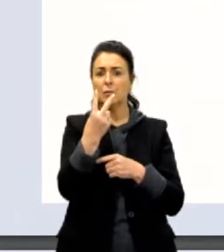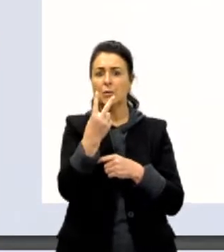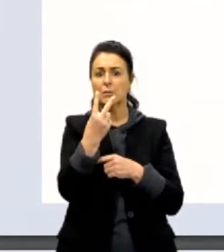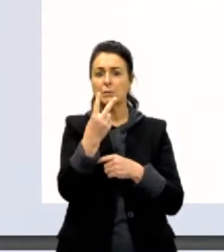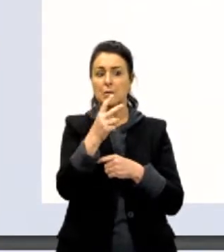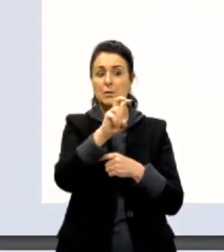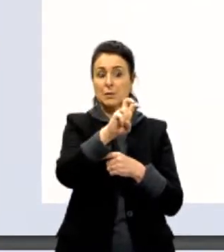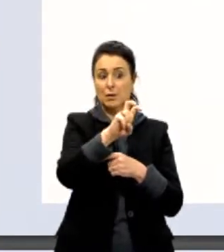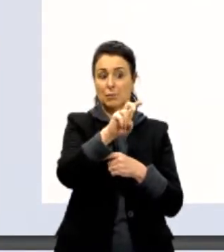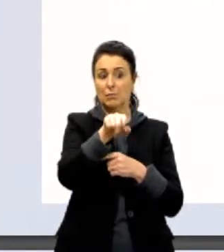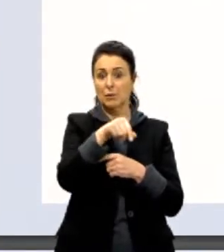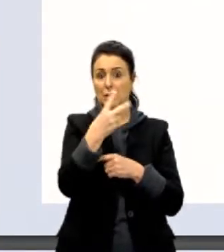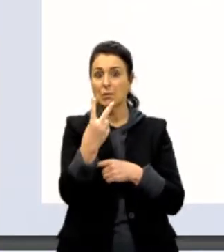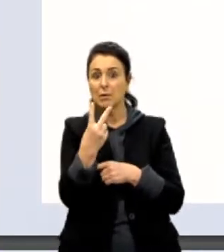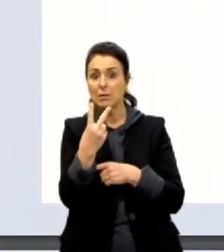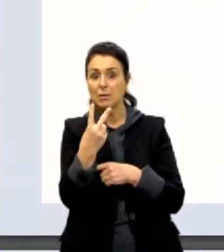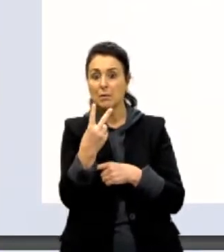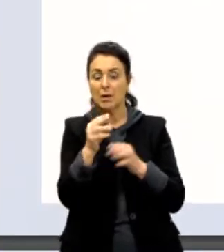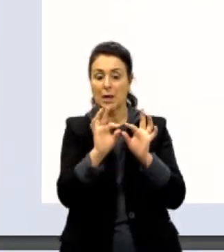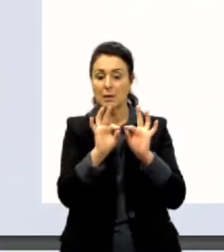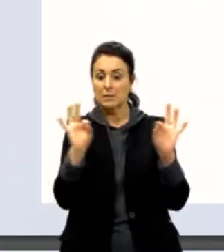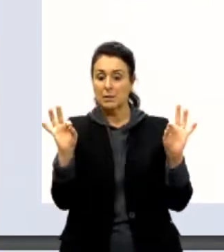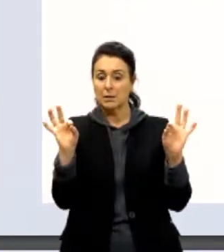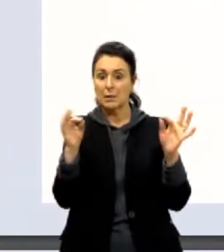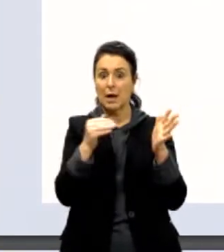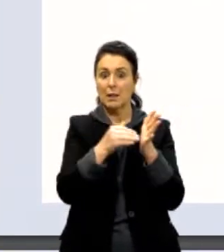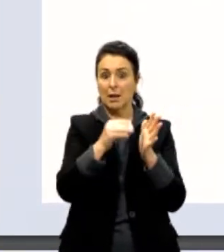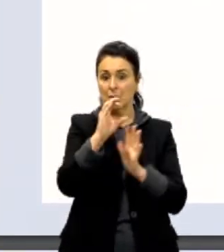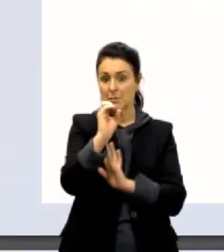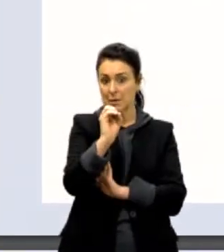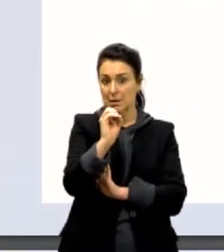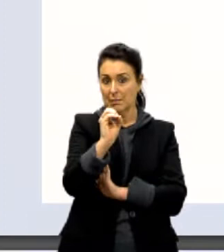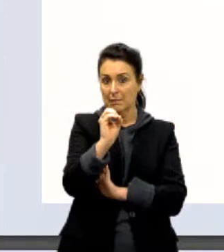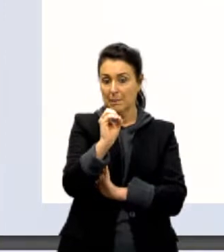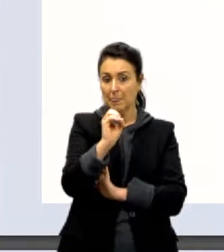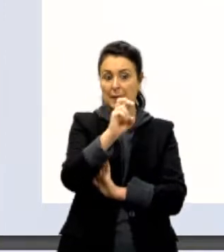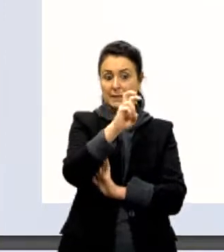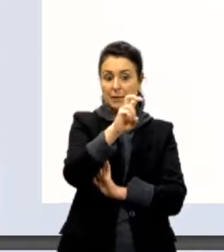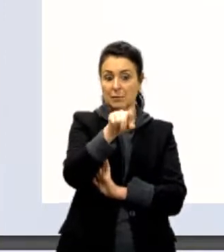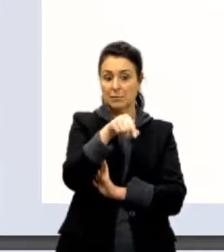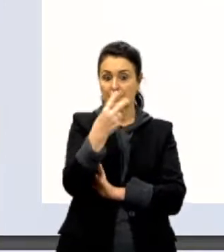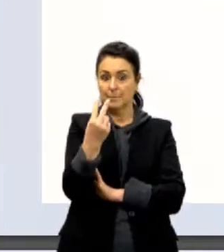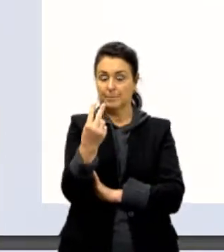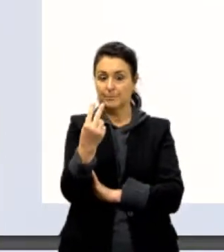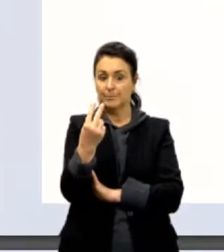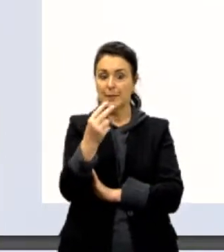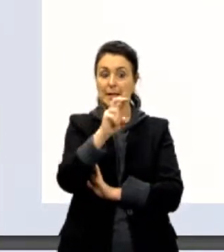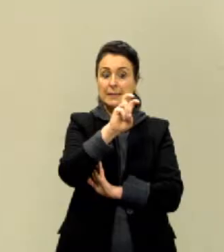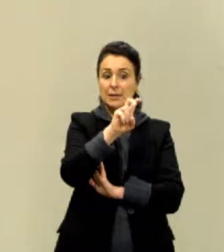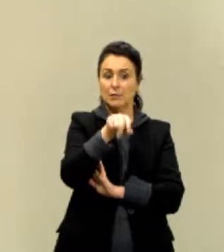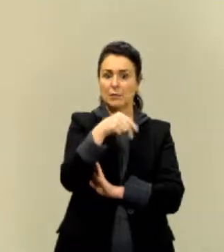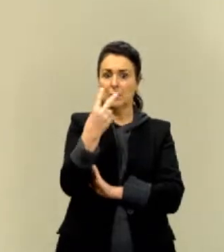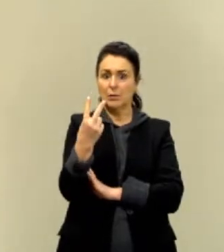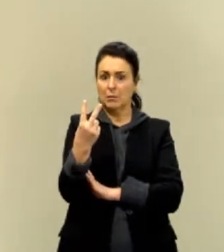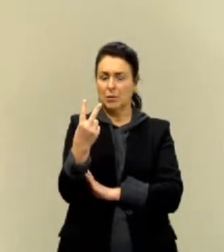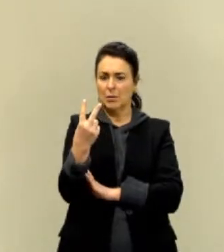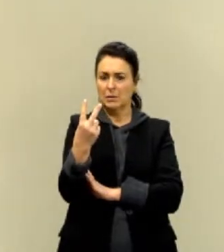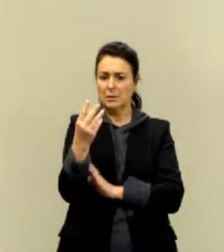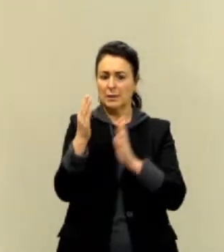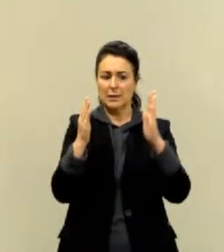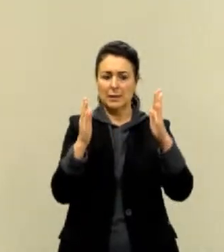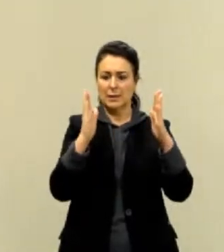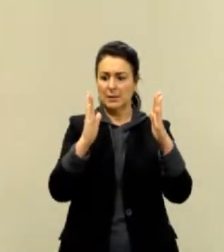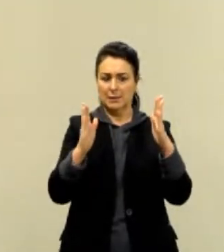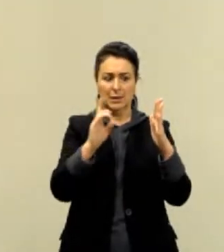É 5,2. Lembra que é a distância até o zero, né? É 5,2. 5,2 está dentro do intervalo